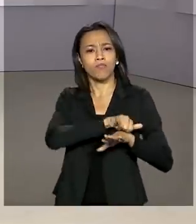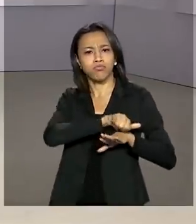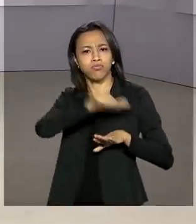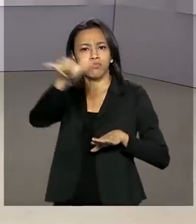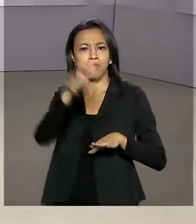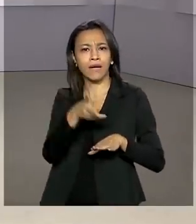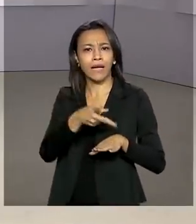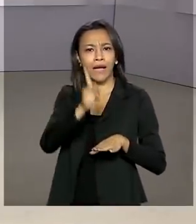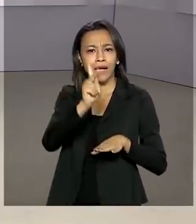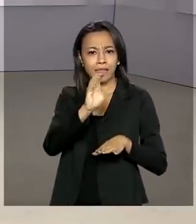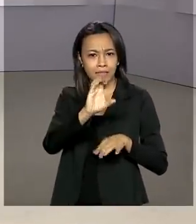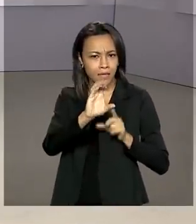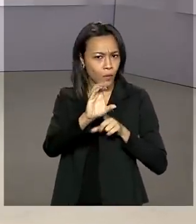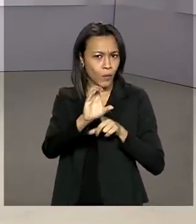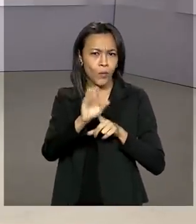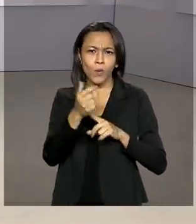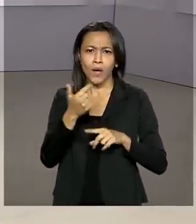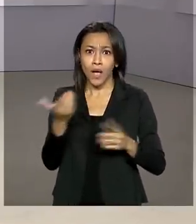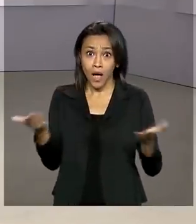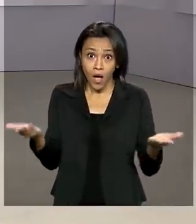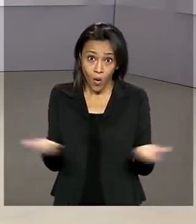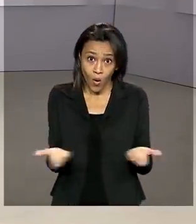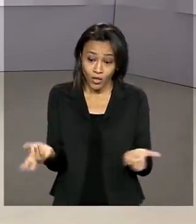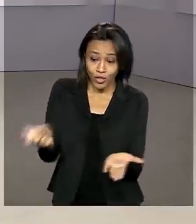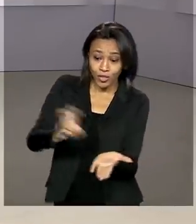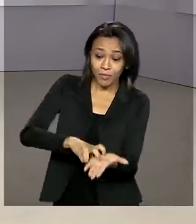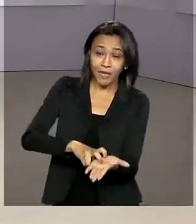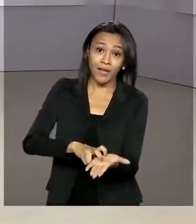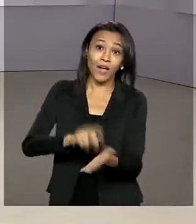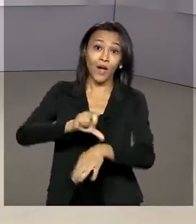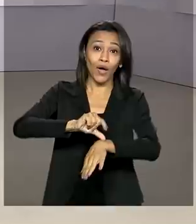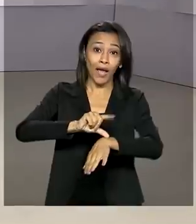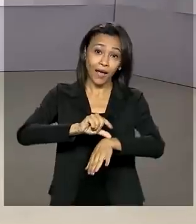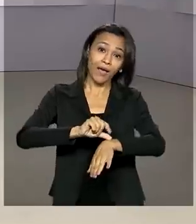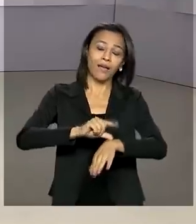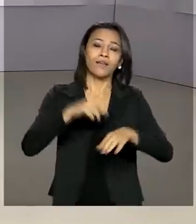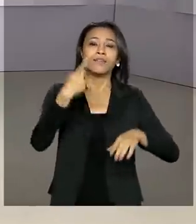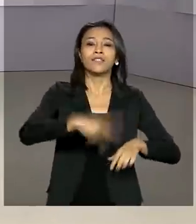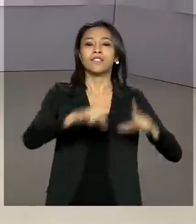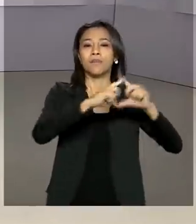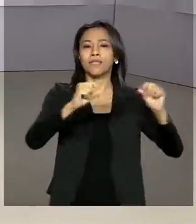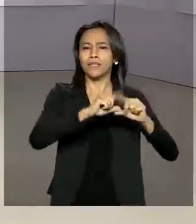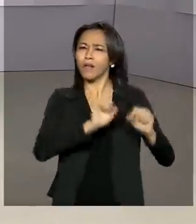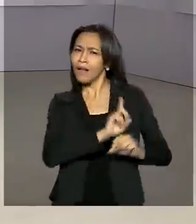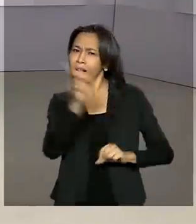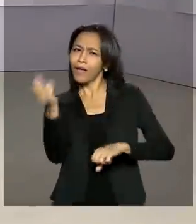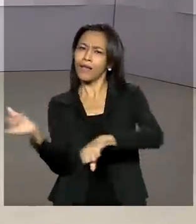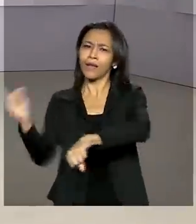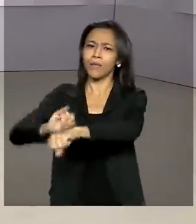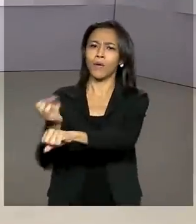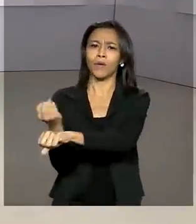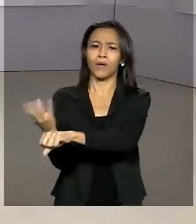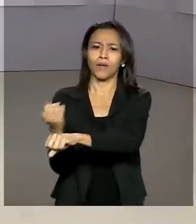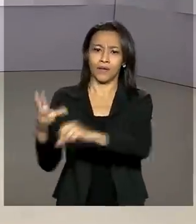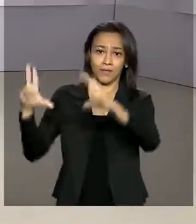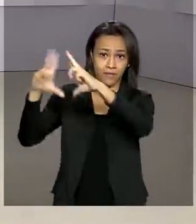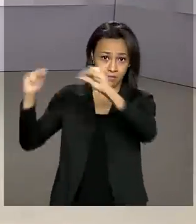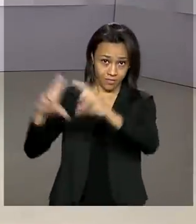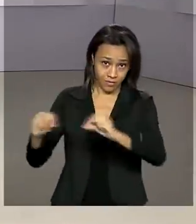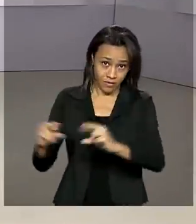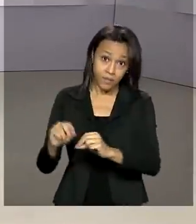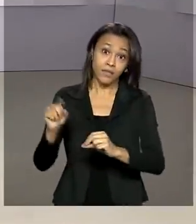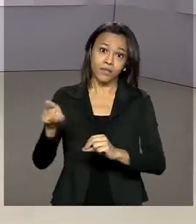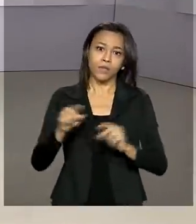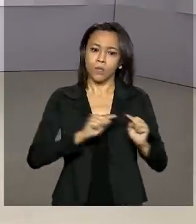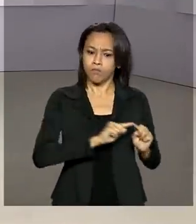Força Aérea Brasileira pousou agora de manhã, pelo horário de Brasília, em Beirute, com os suprimentos da Missão Líbano. A aeronave levou